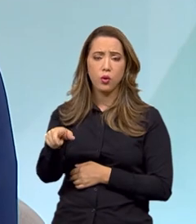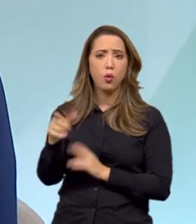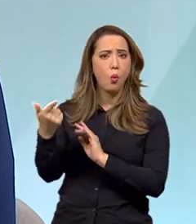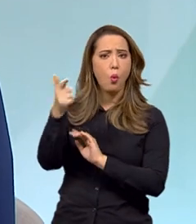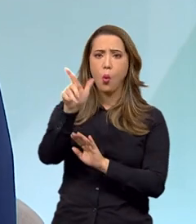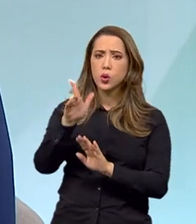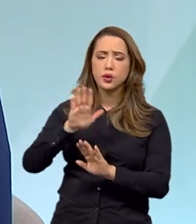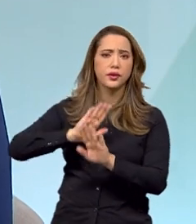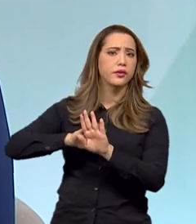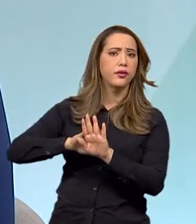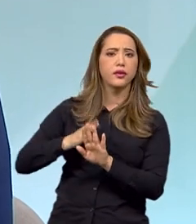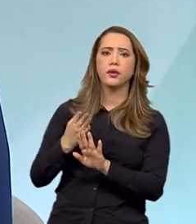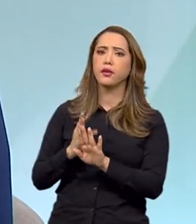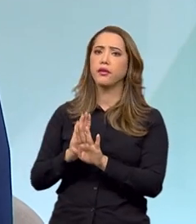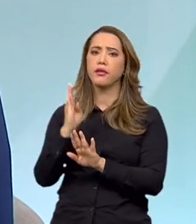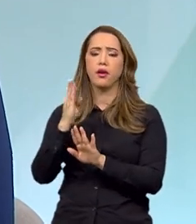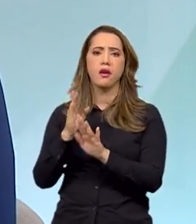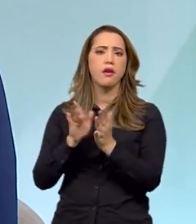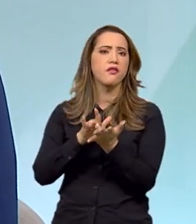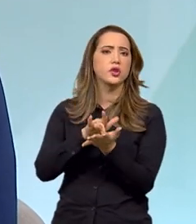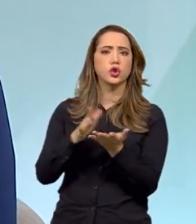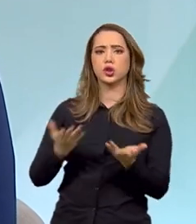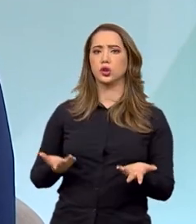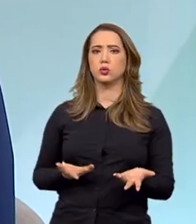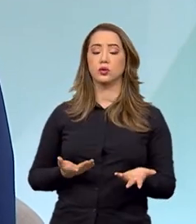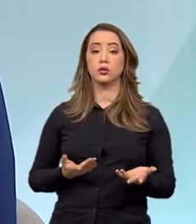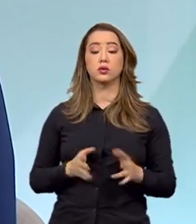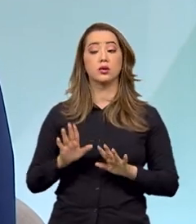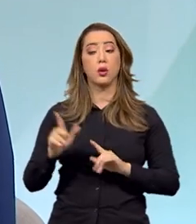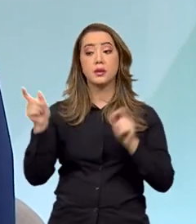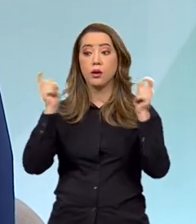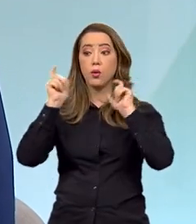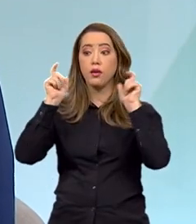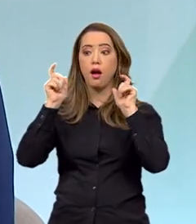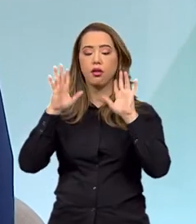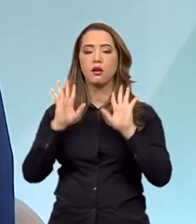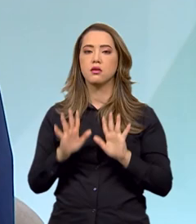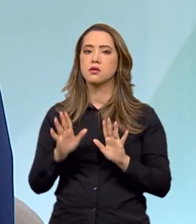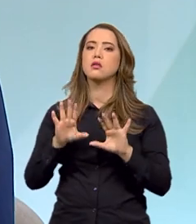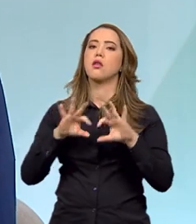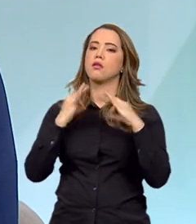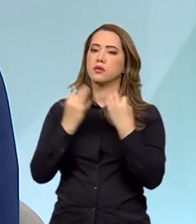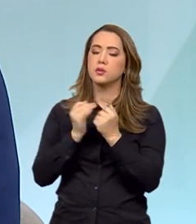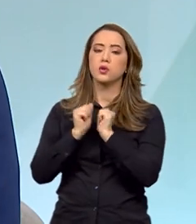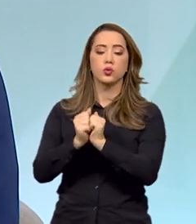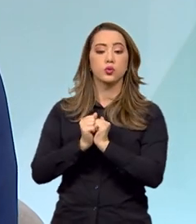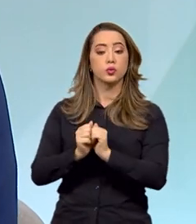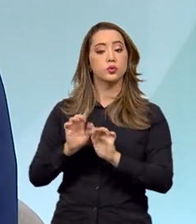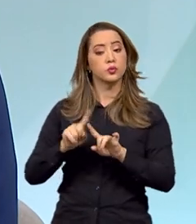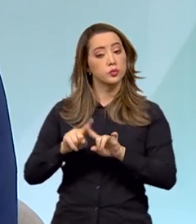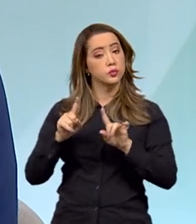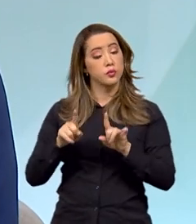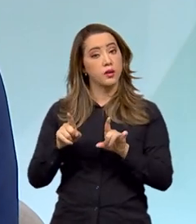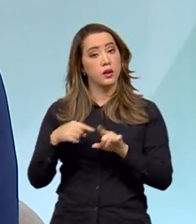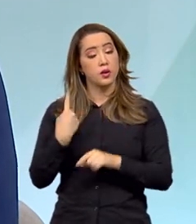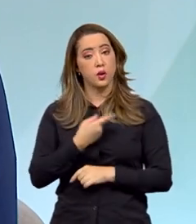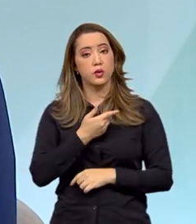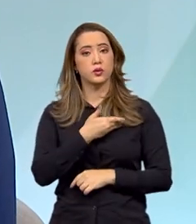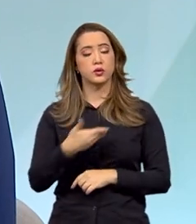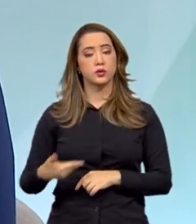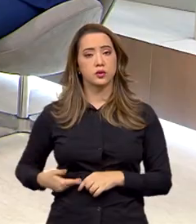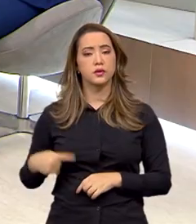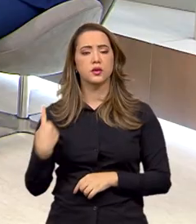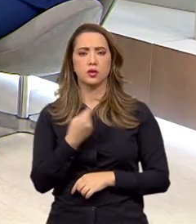Então, basicamente, o grande princípio norteador é o olhar vigilante e cuidadoso da família. E como Estado, como poder público,